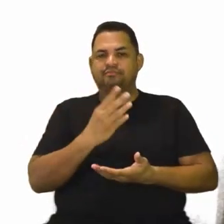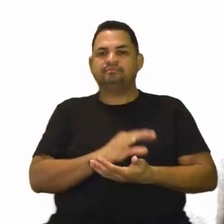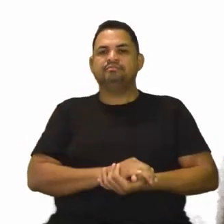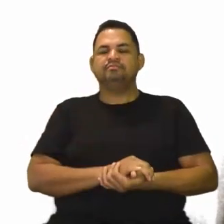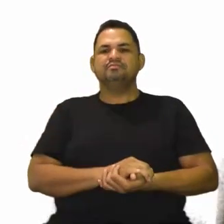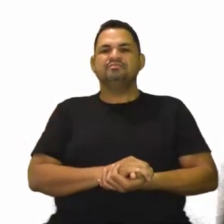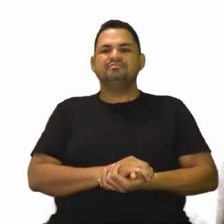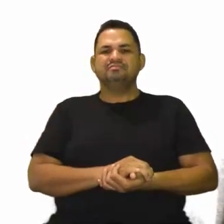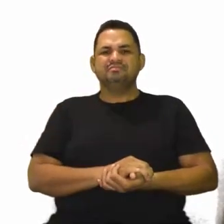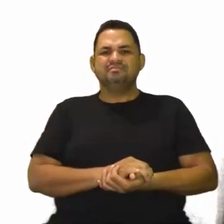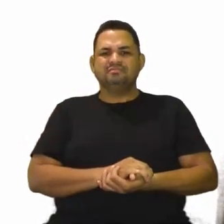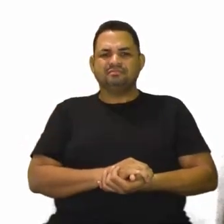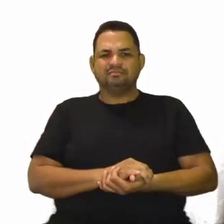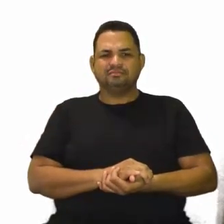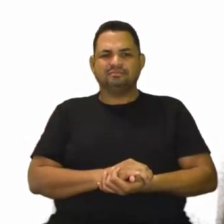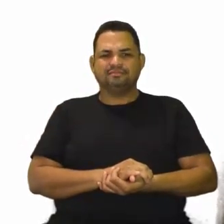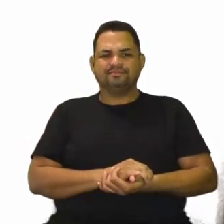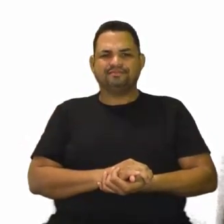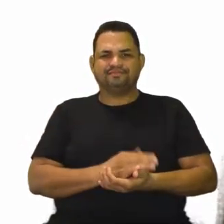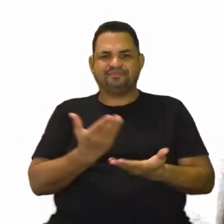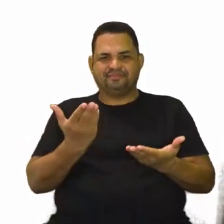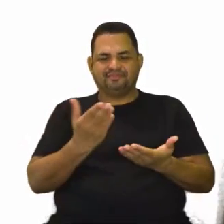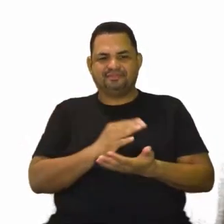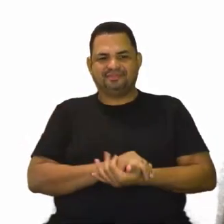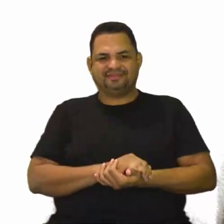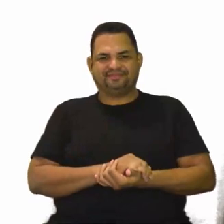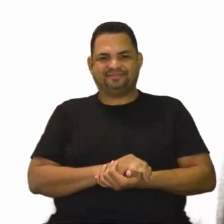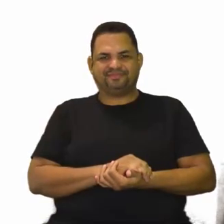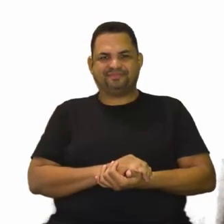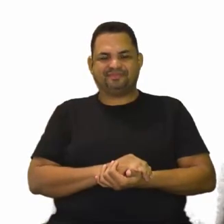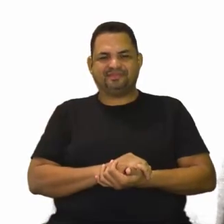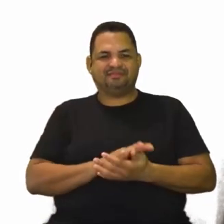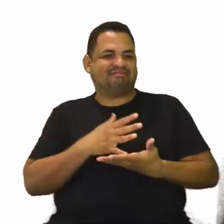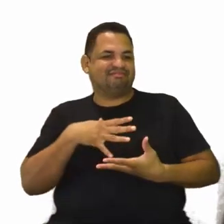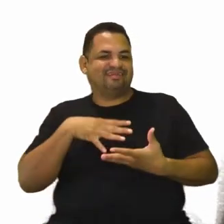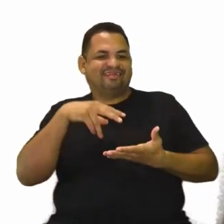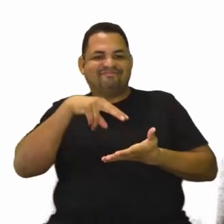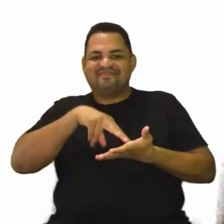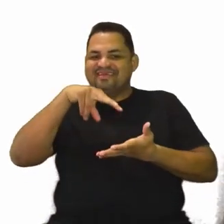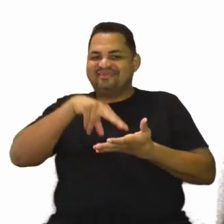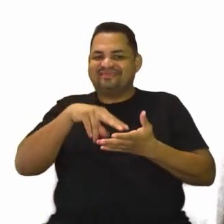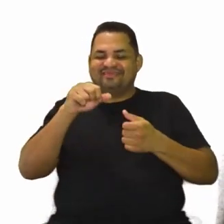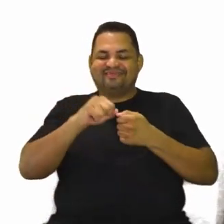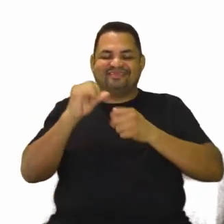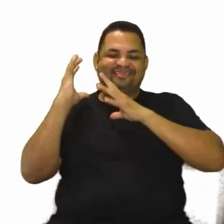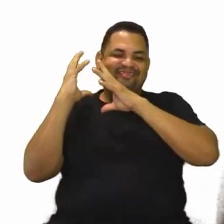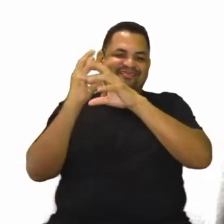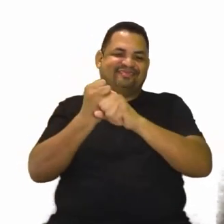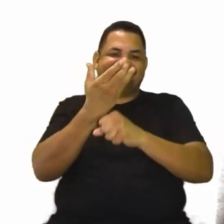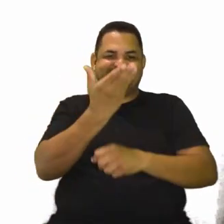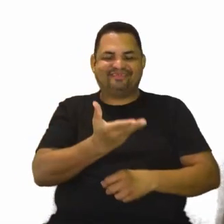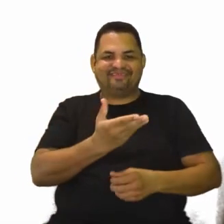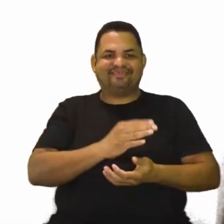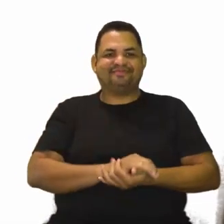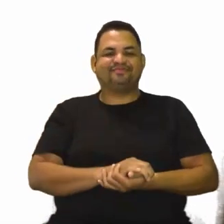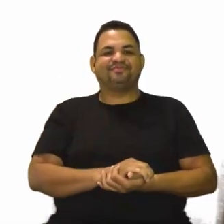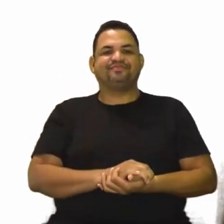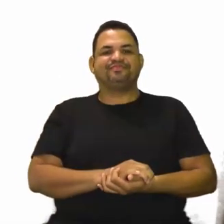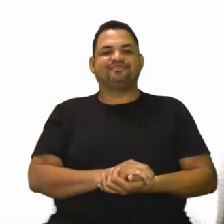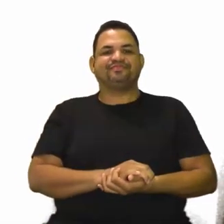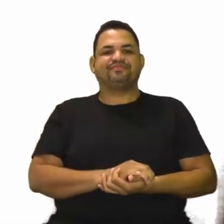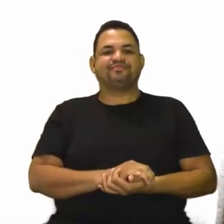Vamos lá, olha o nosso mascote, todo animadinho para ir para a Revisão aí, todo animadinho para ir para a Revisão. Vamos lá,